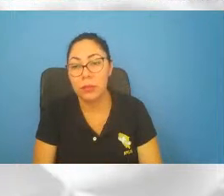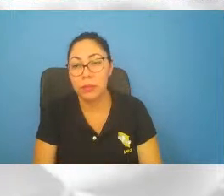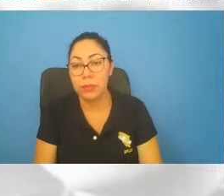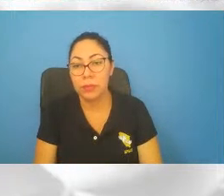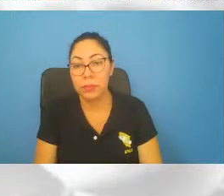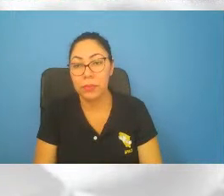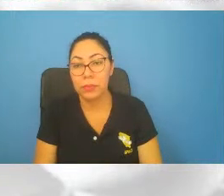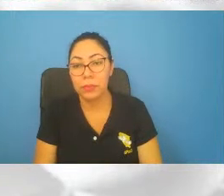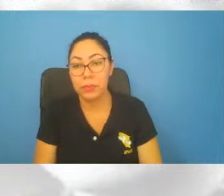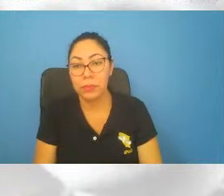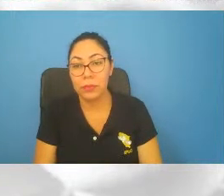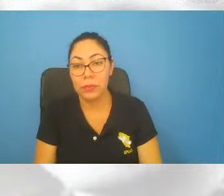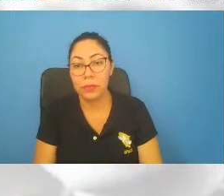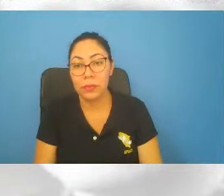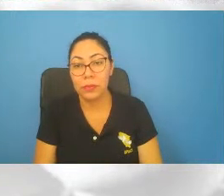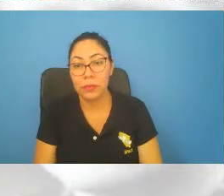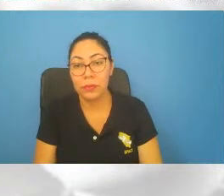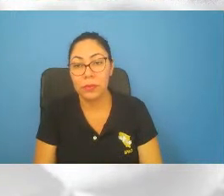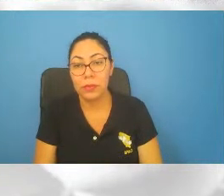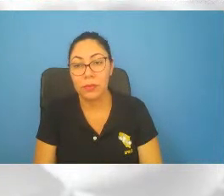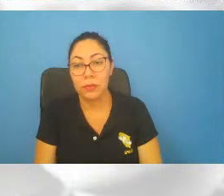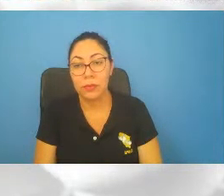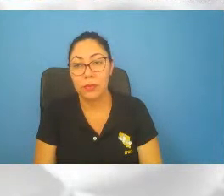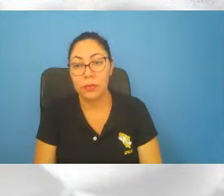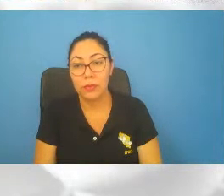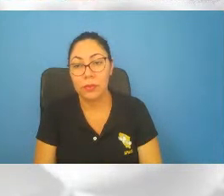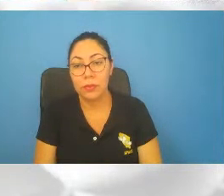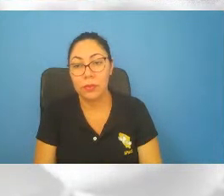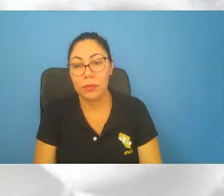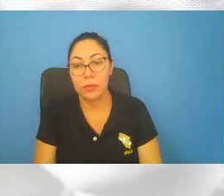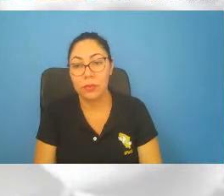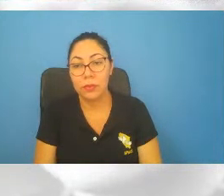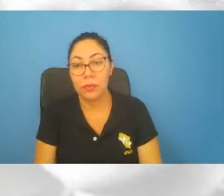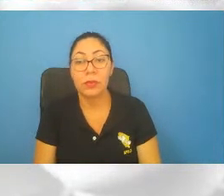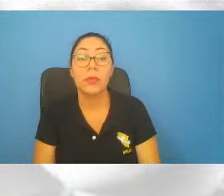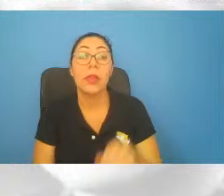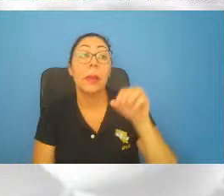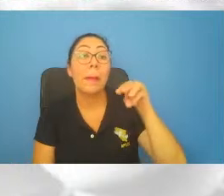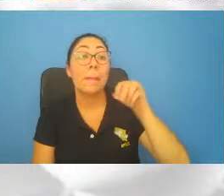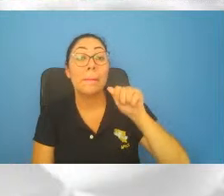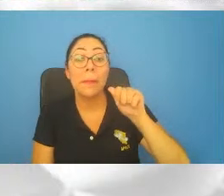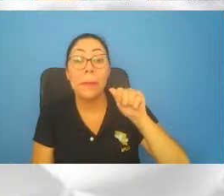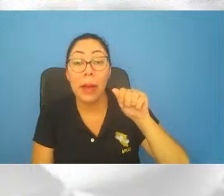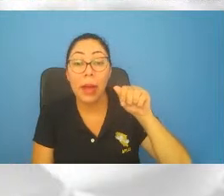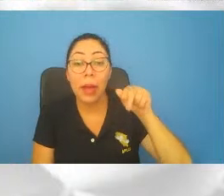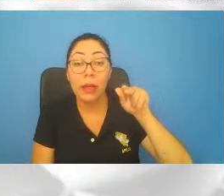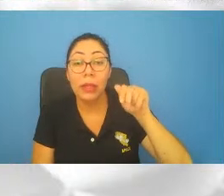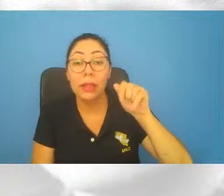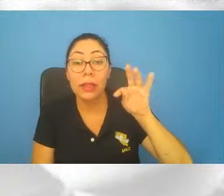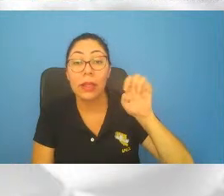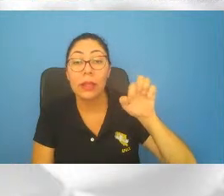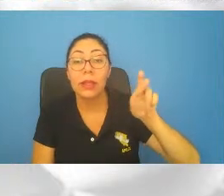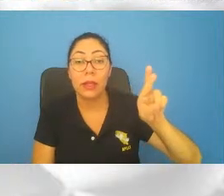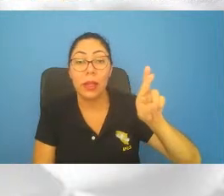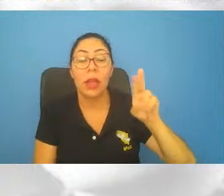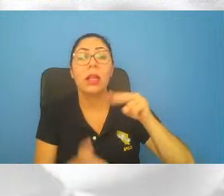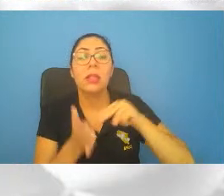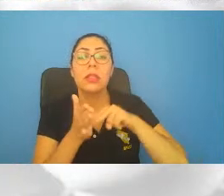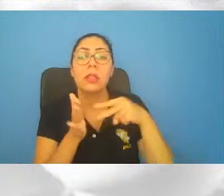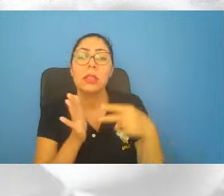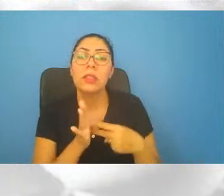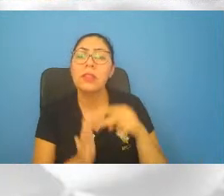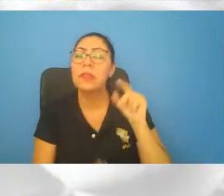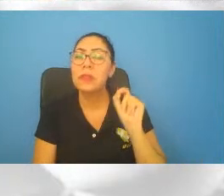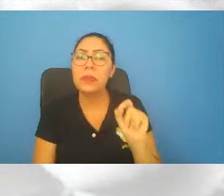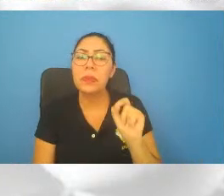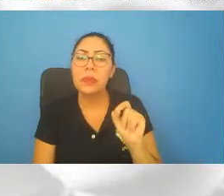universo finito, infinito, etc. Então, mas o que é o magnetário? Então, uma estrela de nêutrons normalmente já tem um